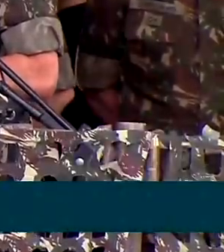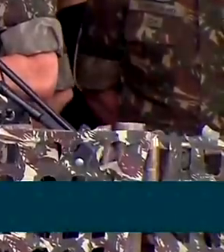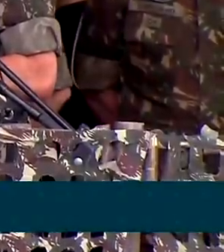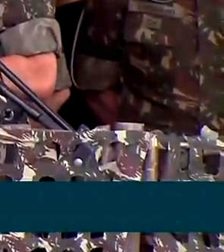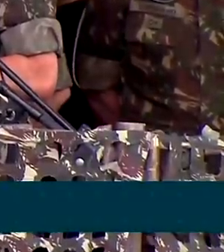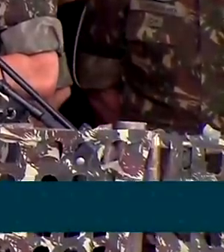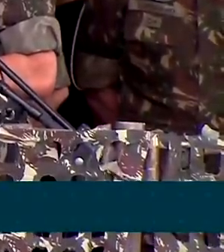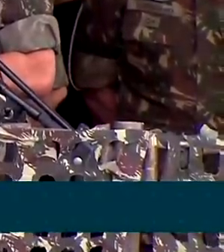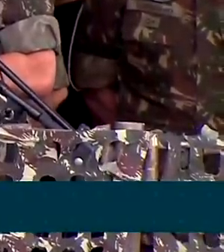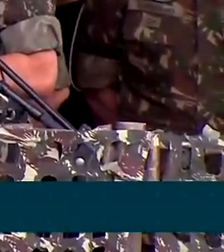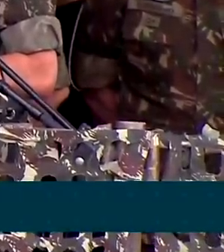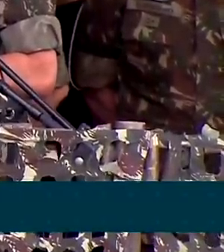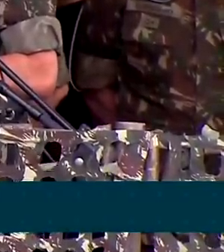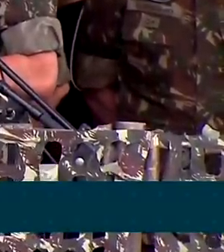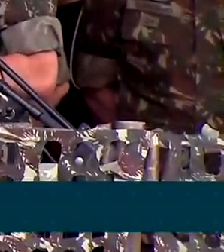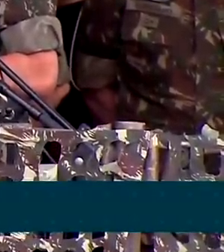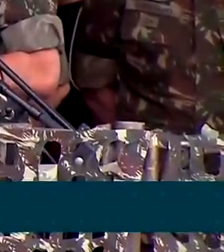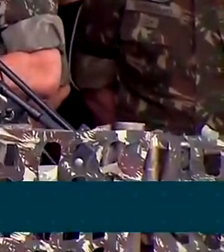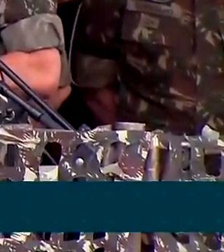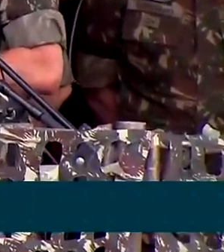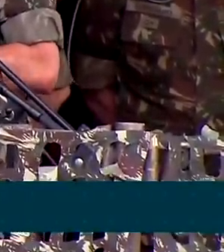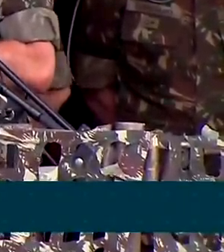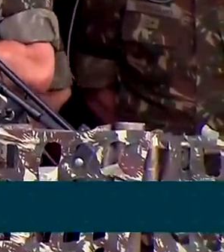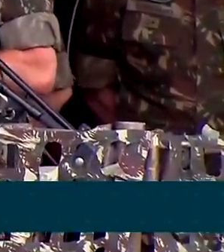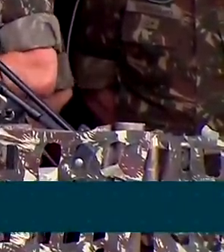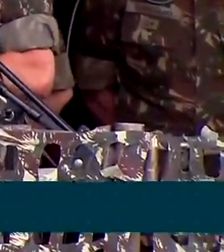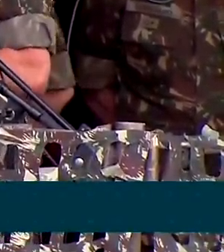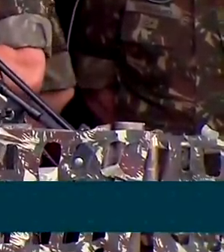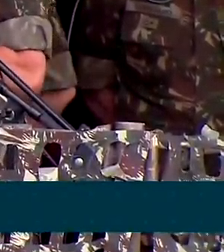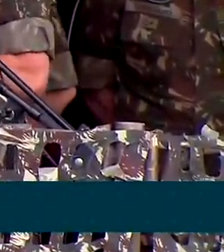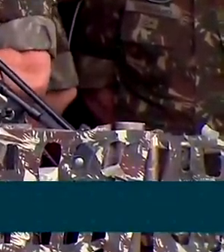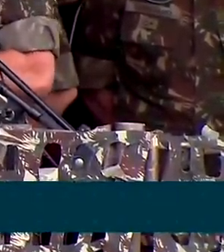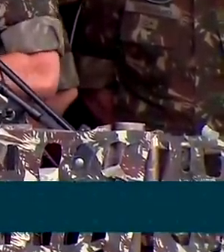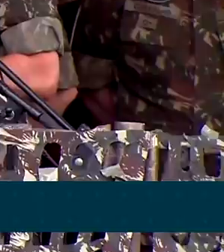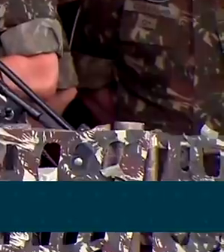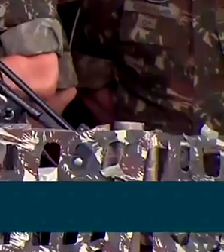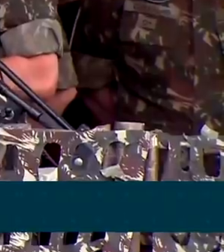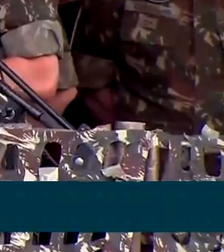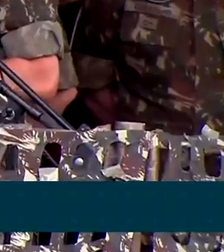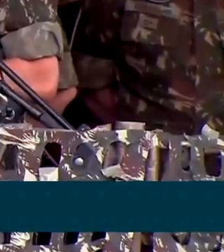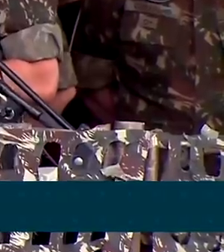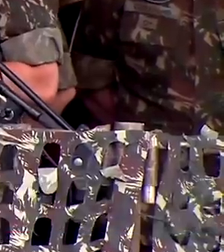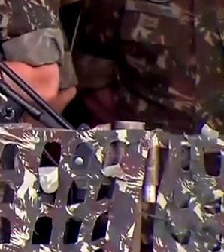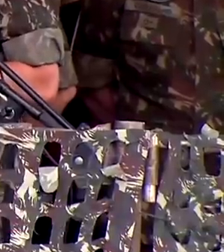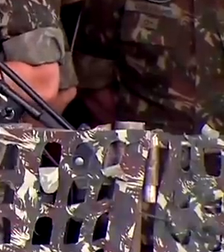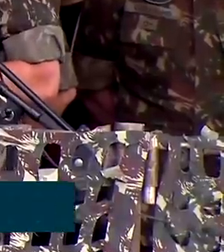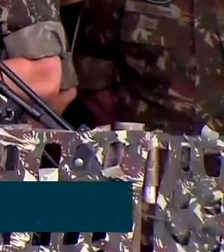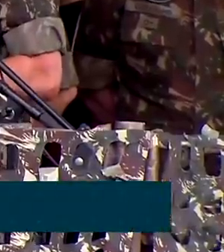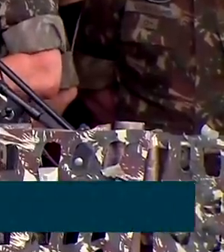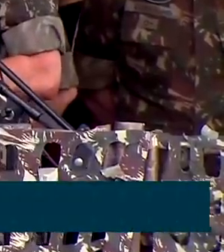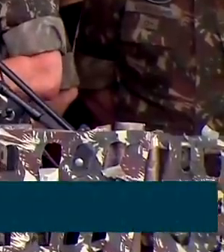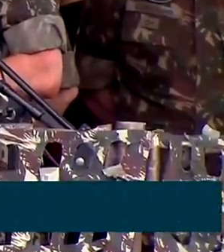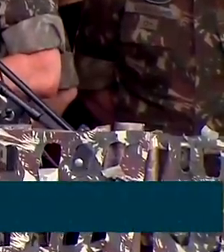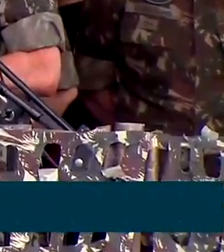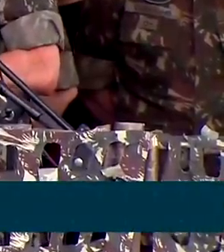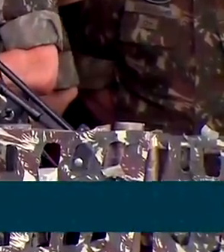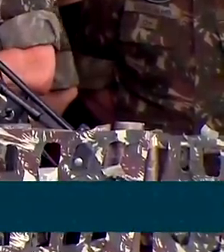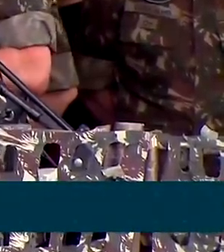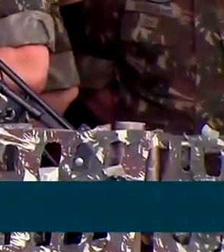homologa a sua histórica ação como um polo indutor de desenvolvimento econômico e social,